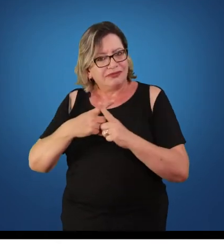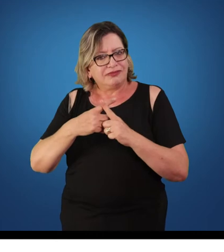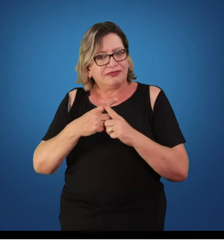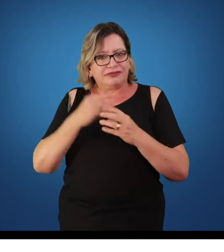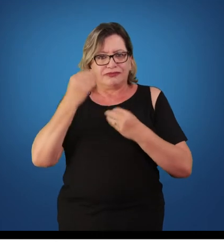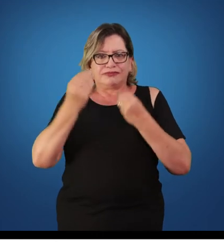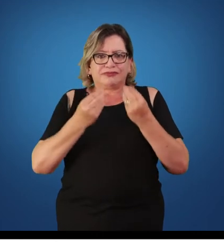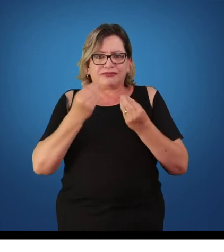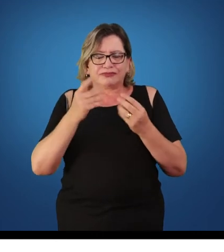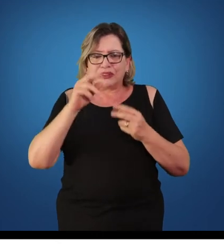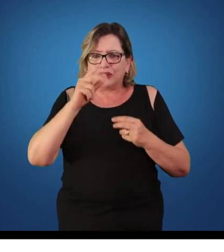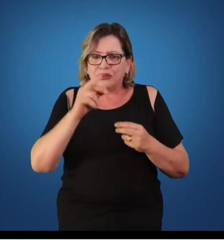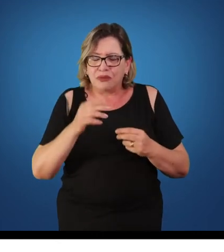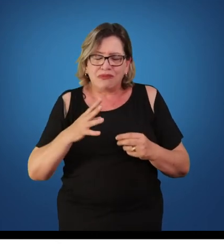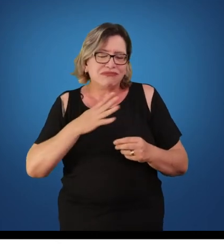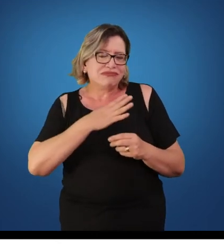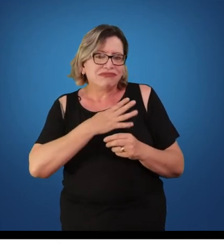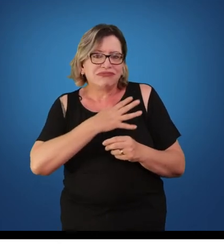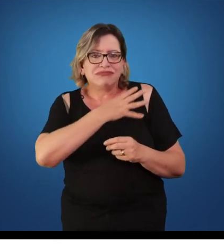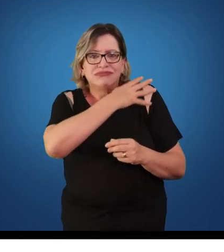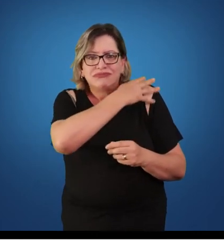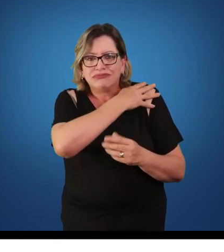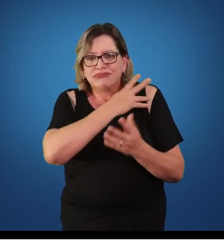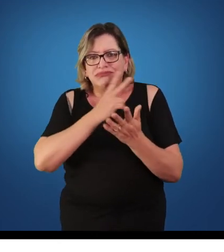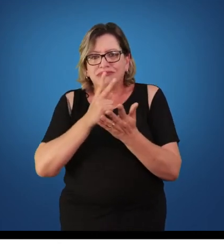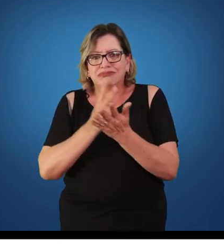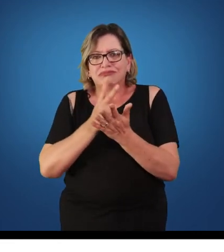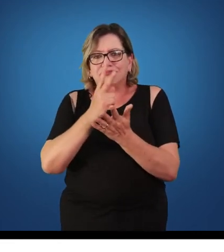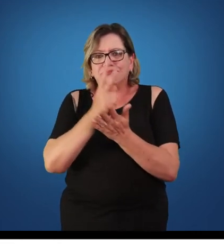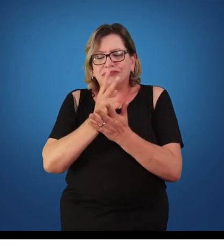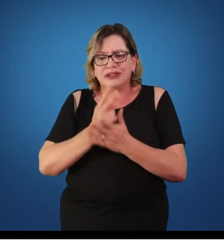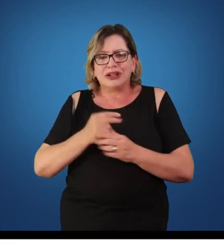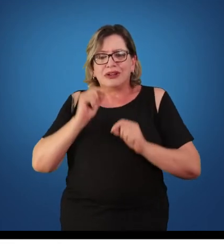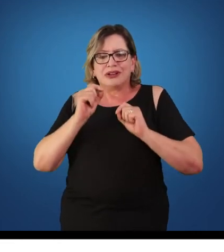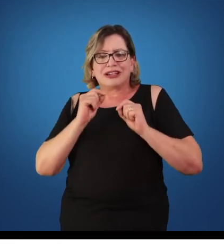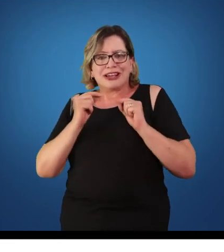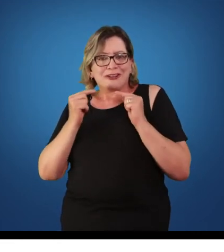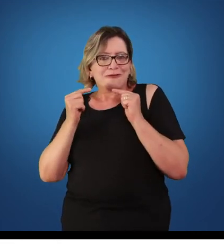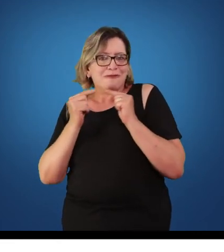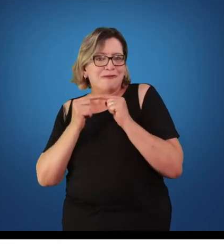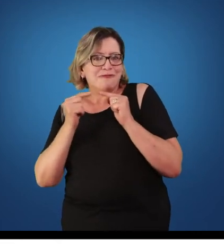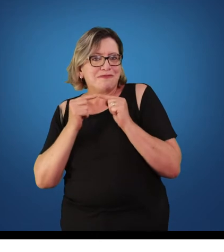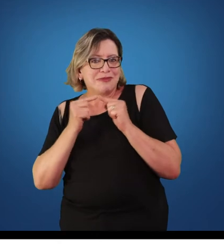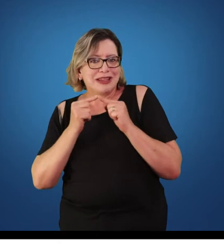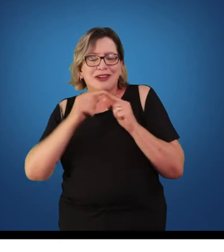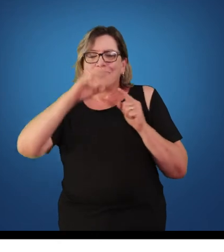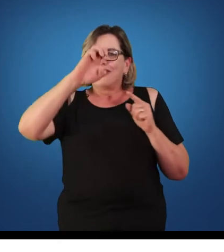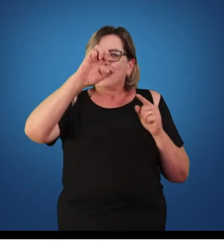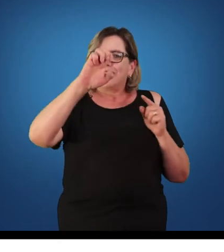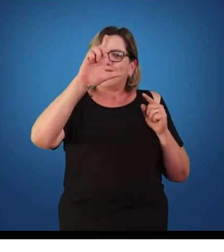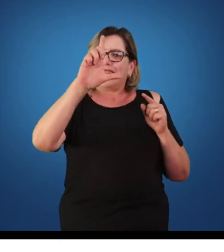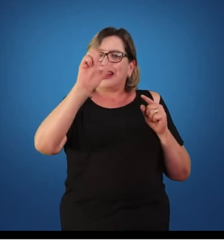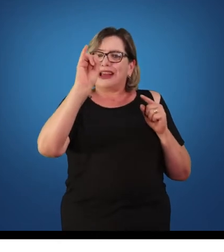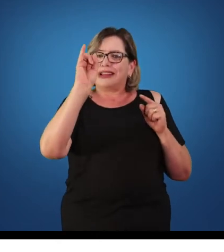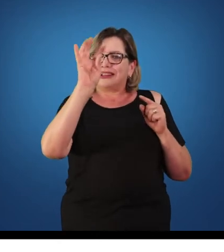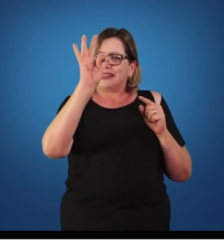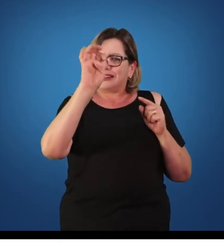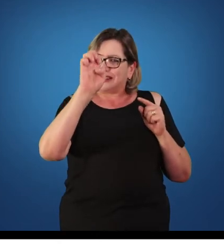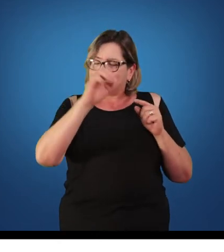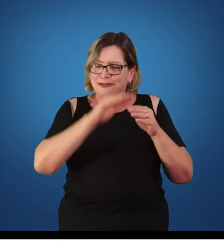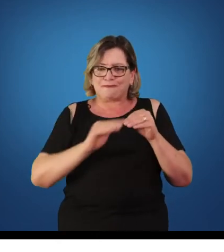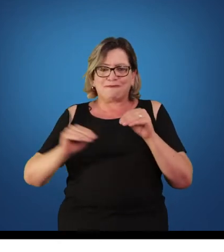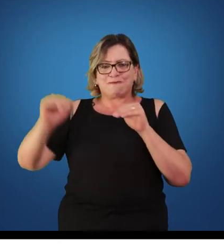assim como a militarista, está a serviço de uma elitização e hierarquização social.